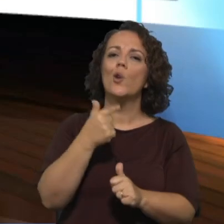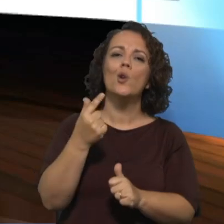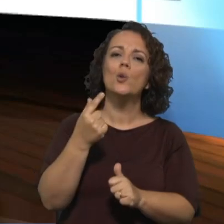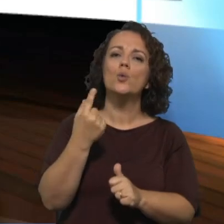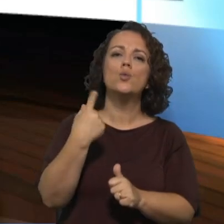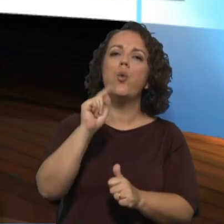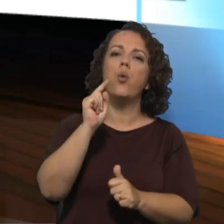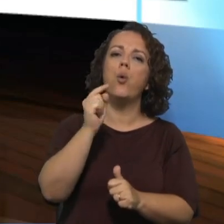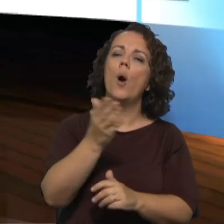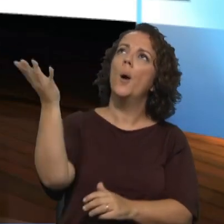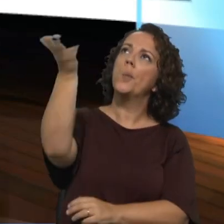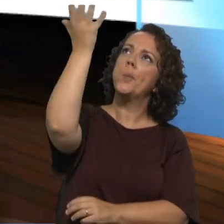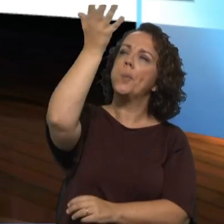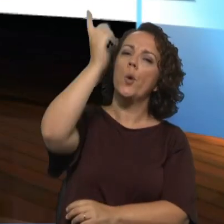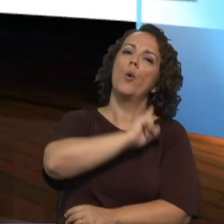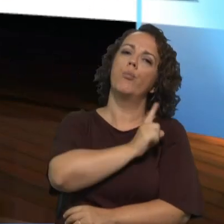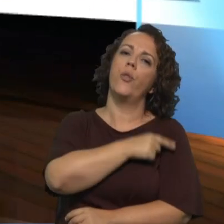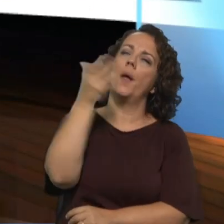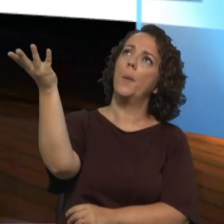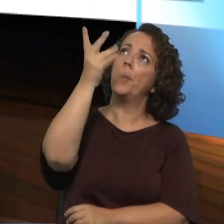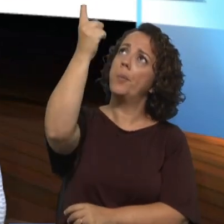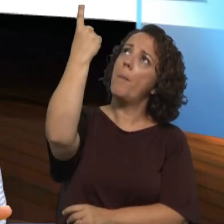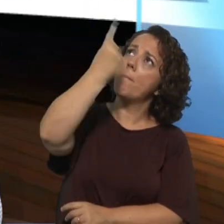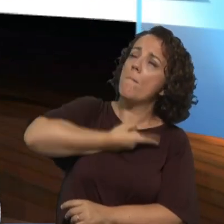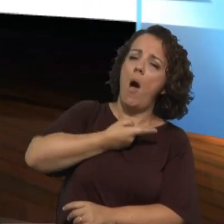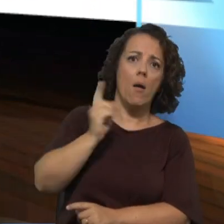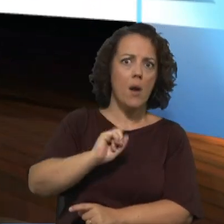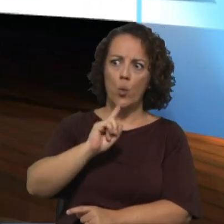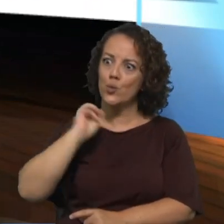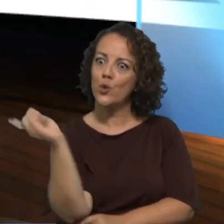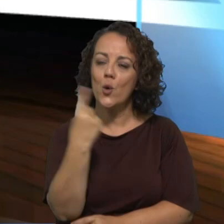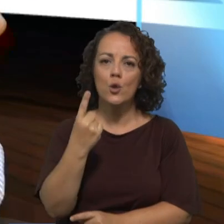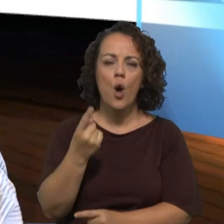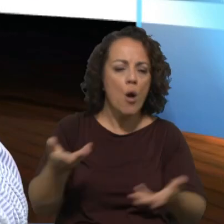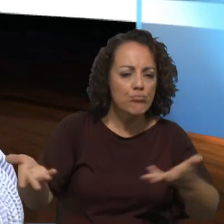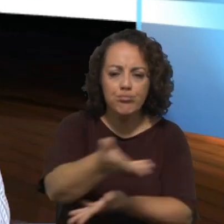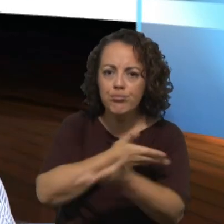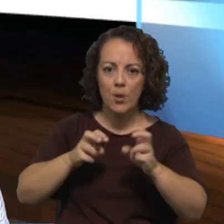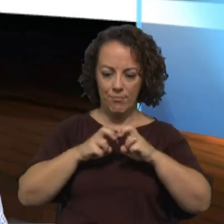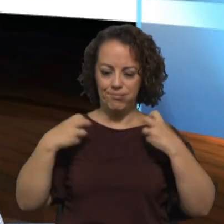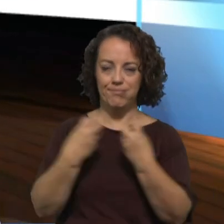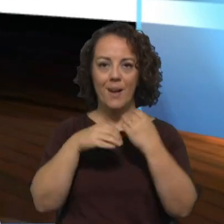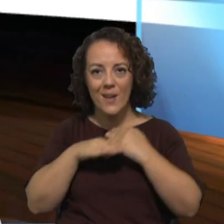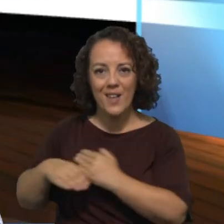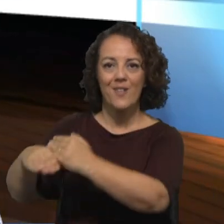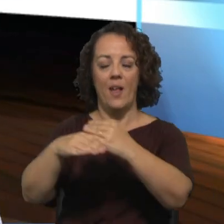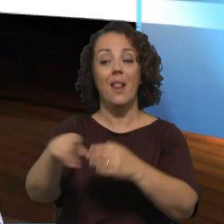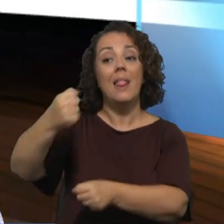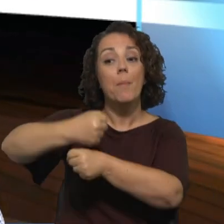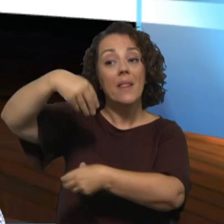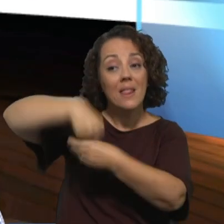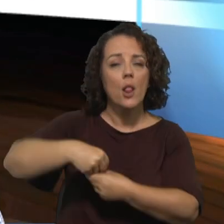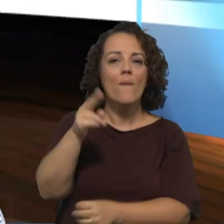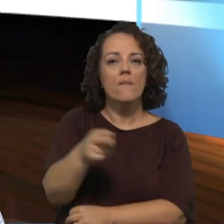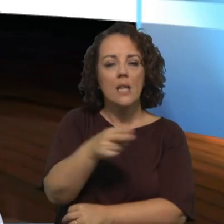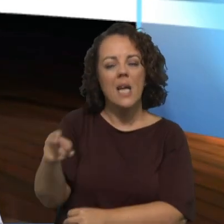superiores não há ninguém superior todos estão ao mesmo nível e portanto o trabalho no Vaticano é essencial que seja feito mas